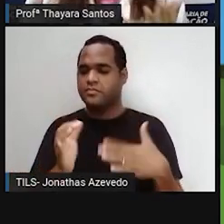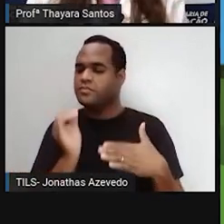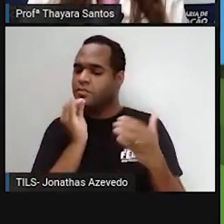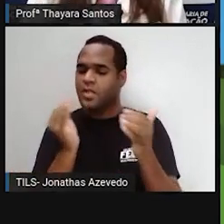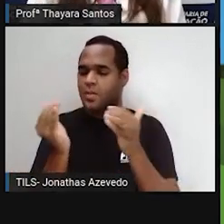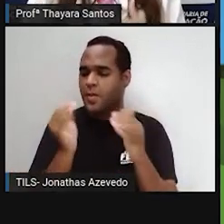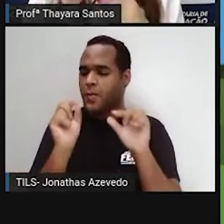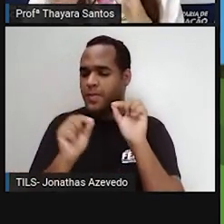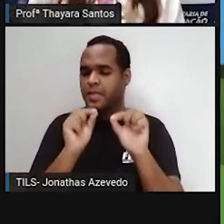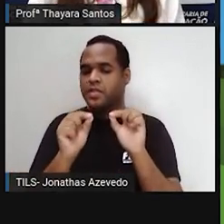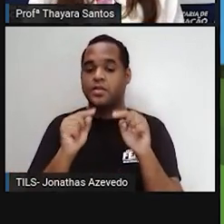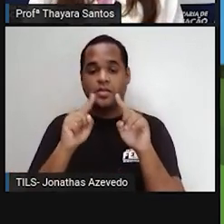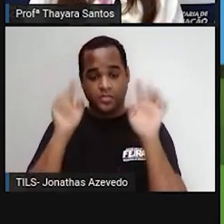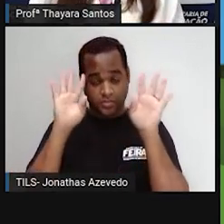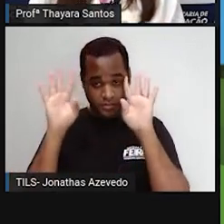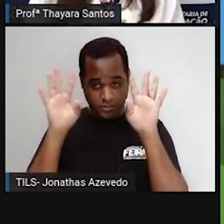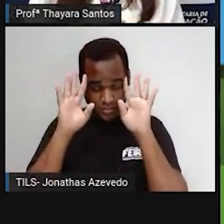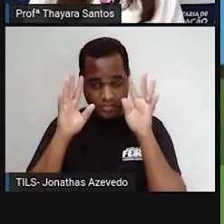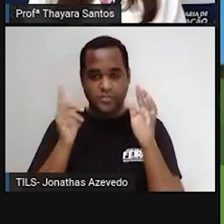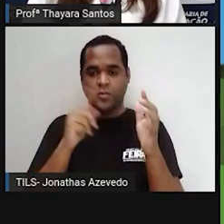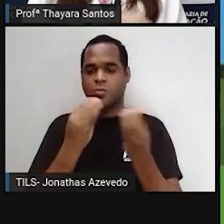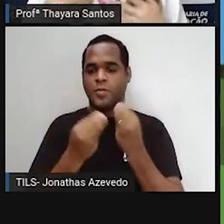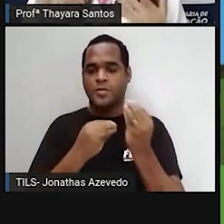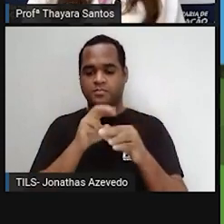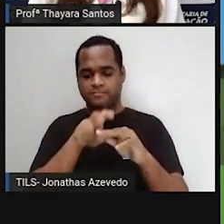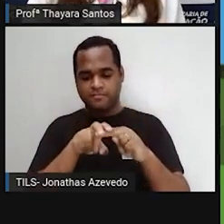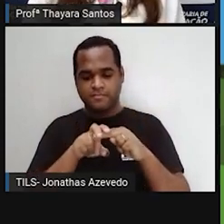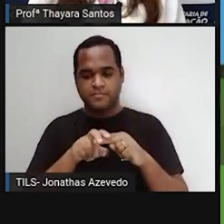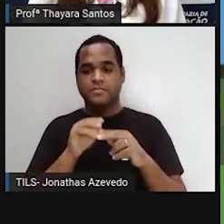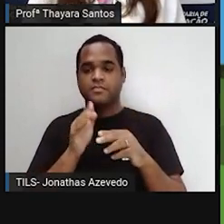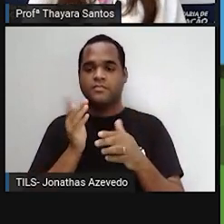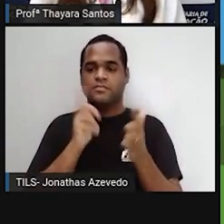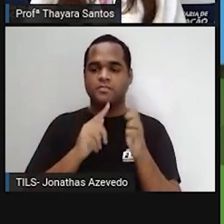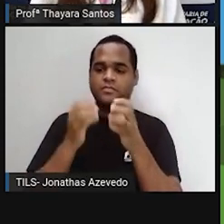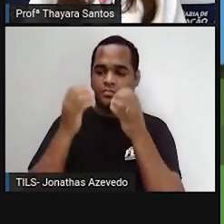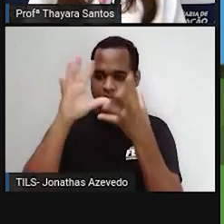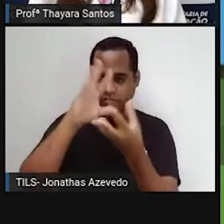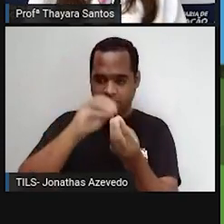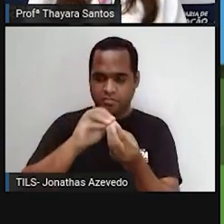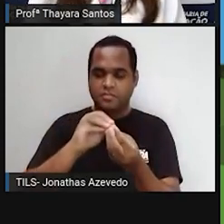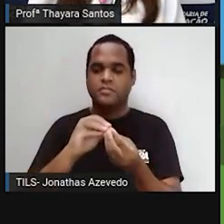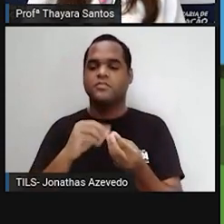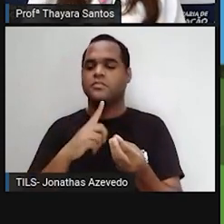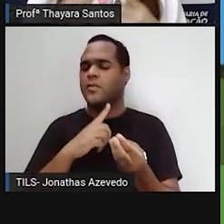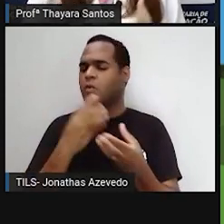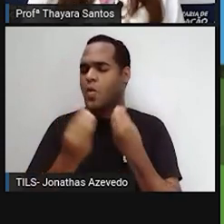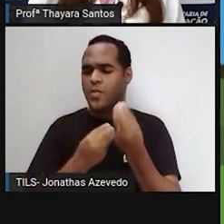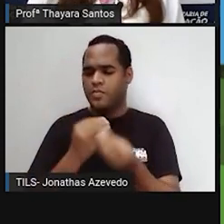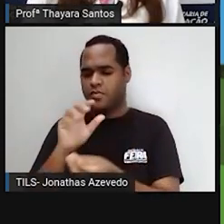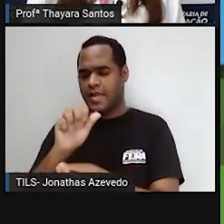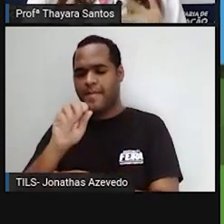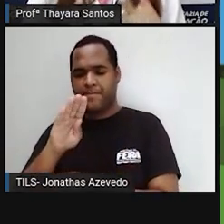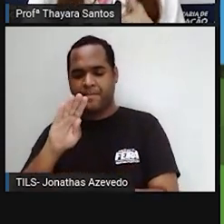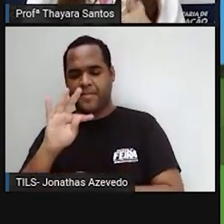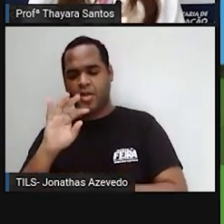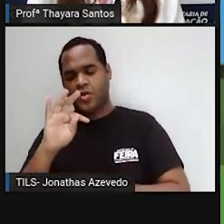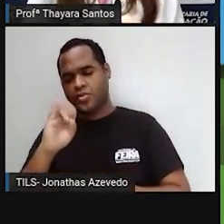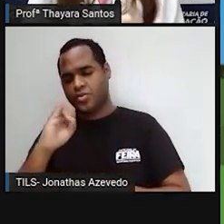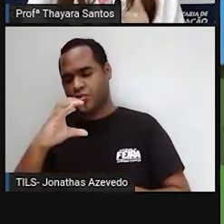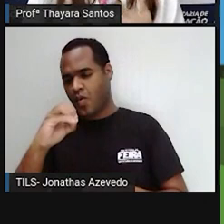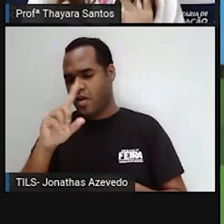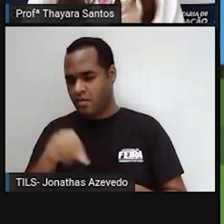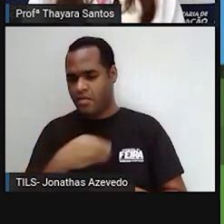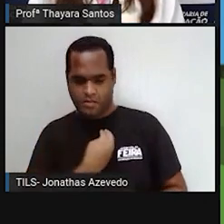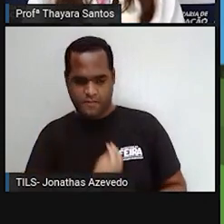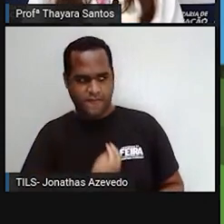uma cadeira e colocar no meio desse ecossistema, eu vou poder classificar essa cadeira como um fator abiótico? Não, porque ela não faz